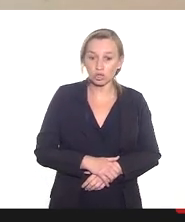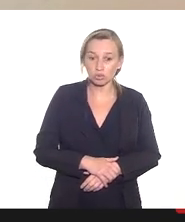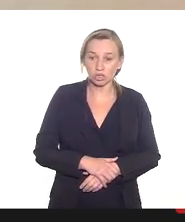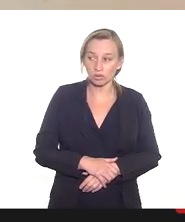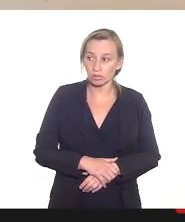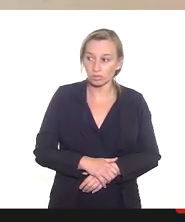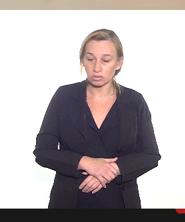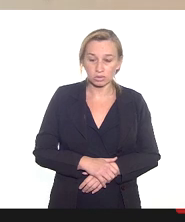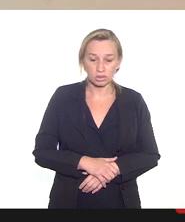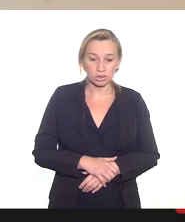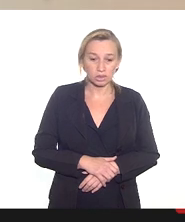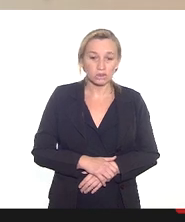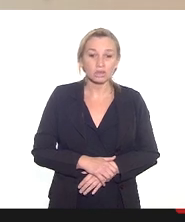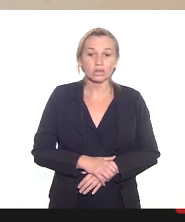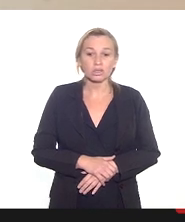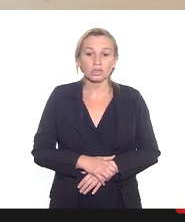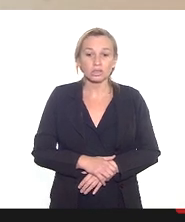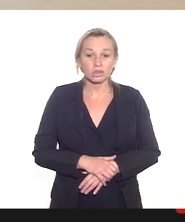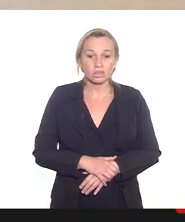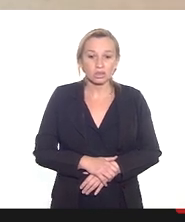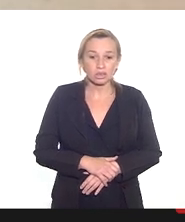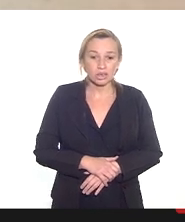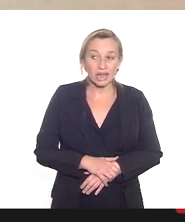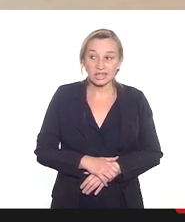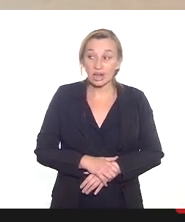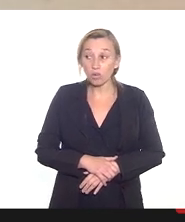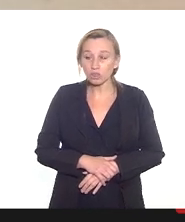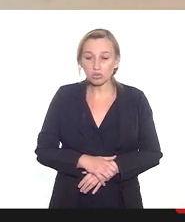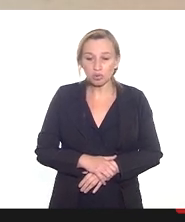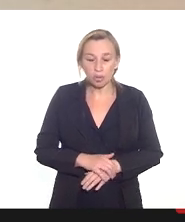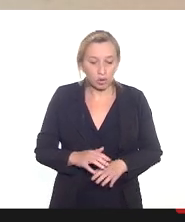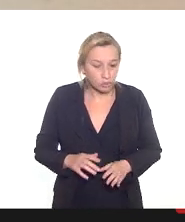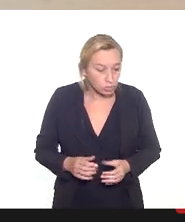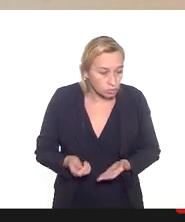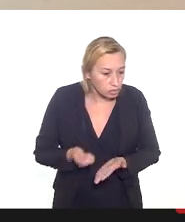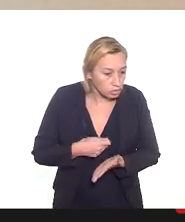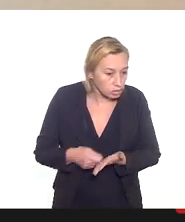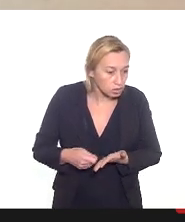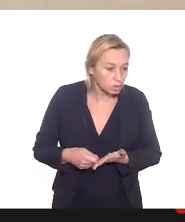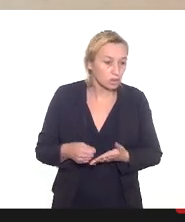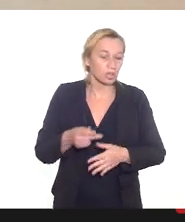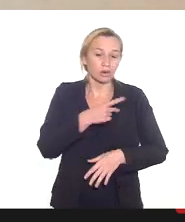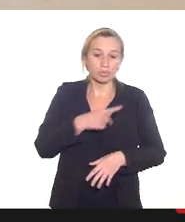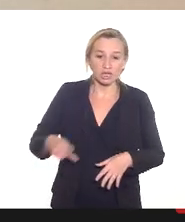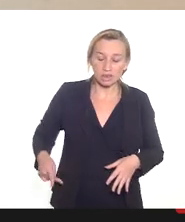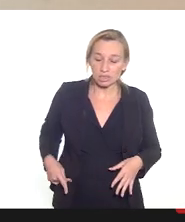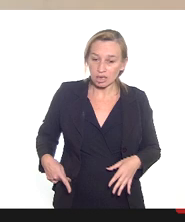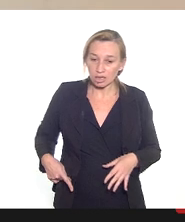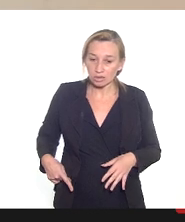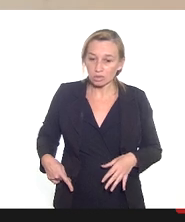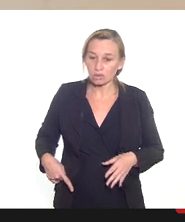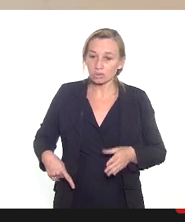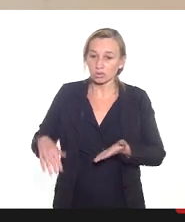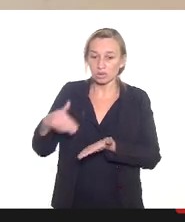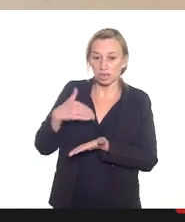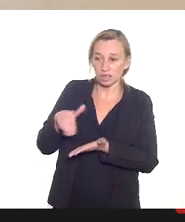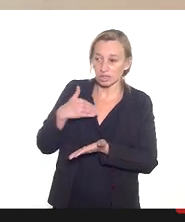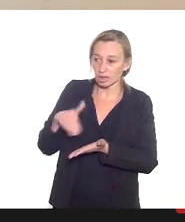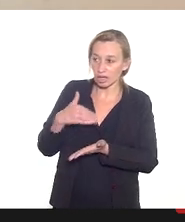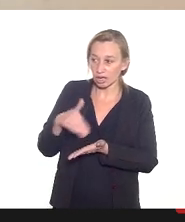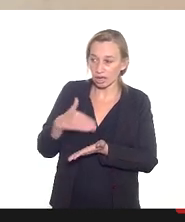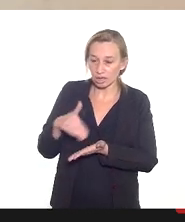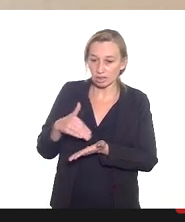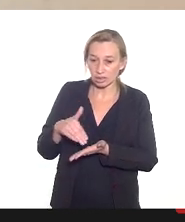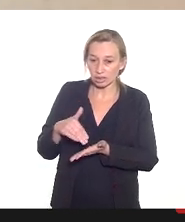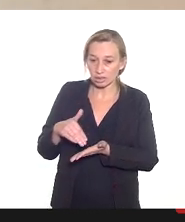uma deliberação de referendo uma deliberação conjunta assinada pelo presidente do POSEMES e pelo secretário e depois saiu uma